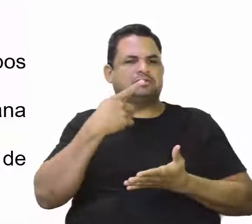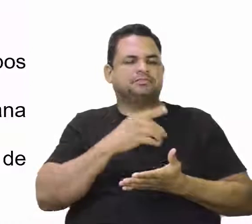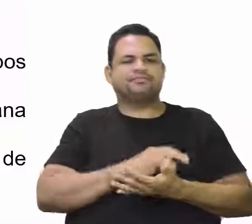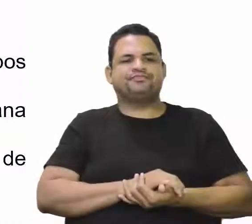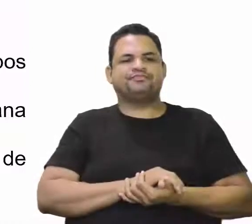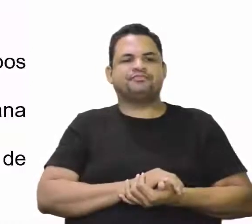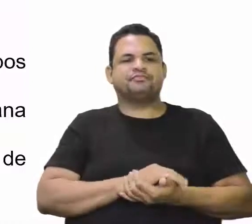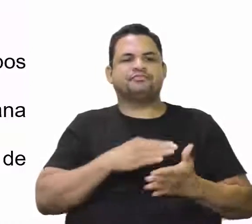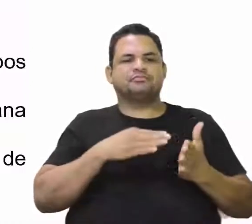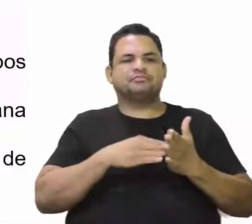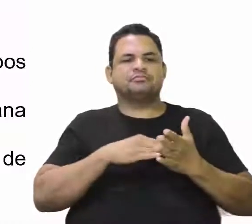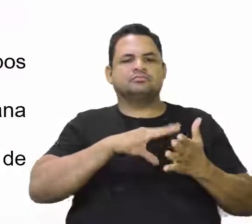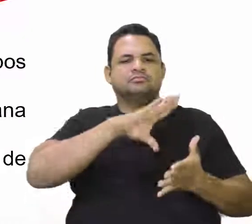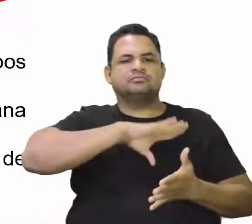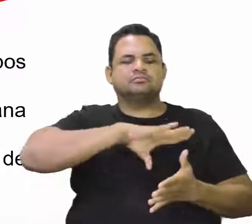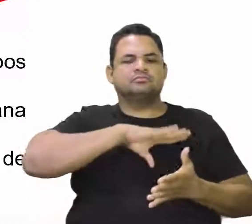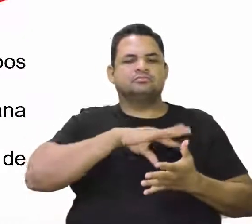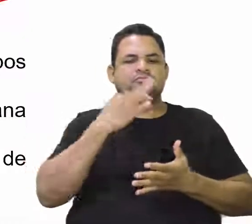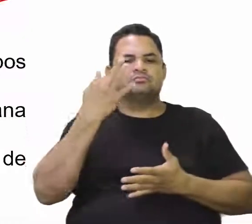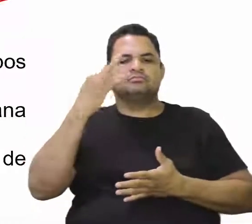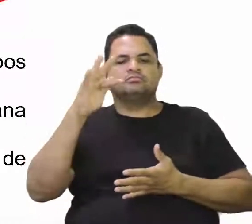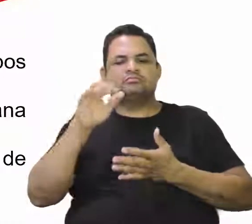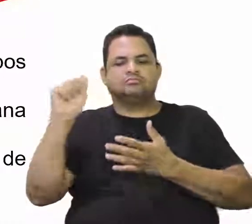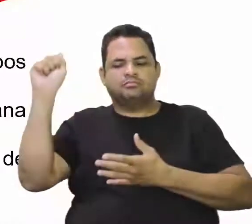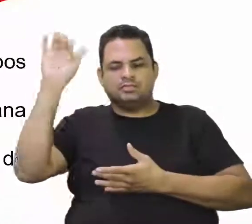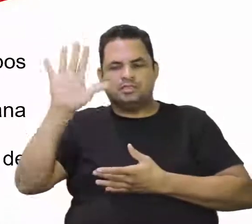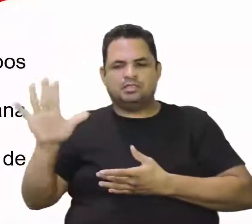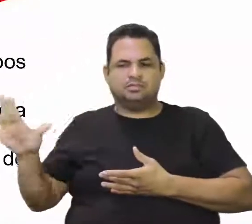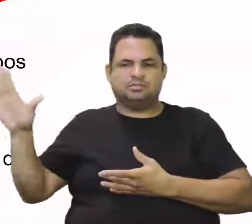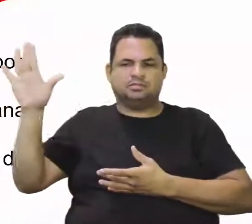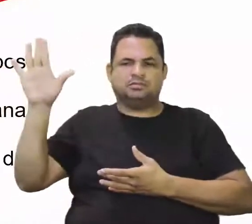Ou seria o limite entre Portugal e França na Ásia?